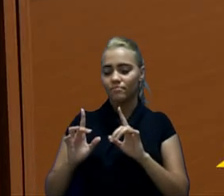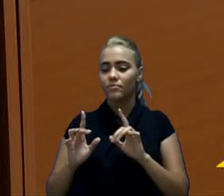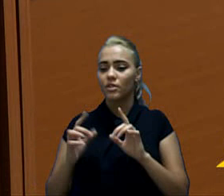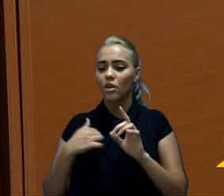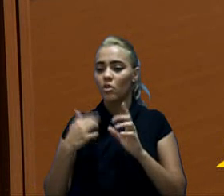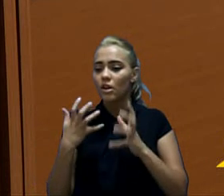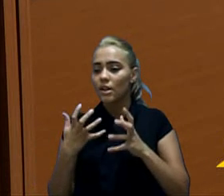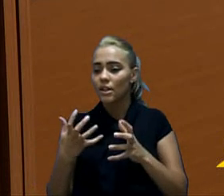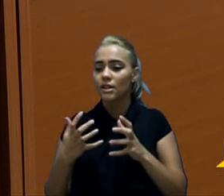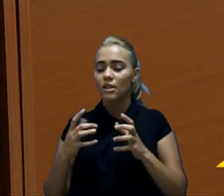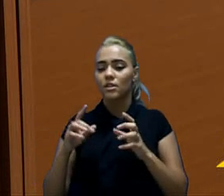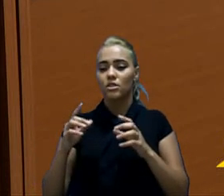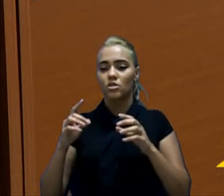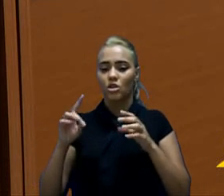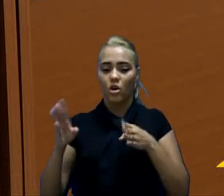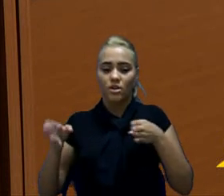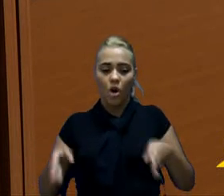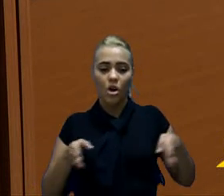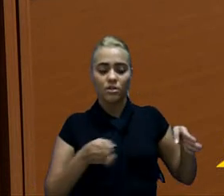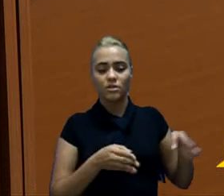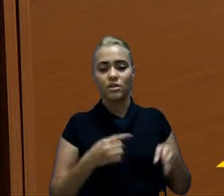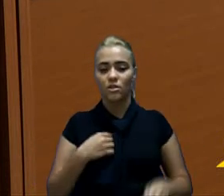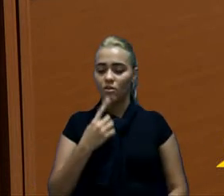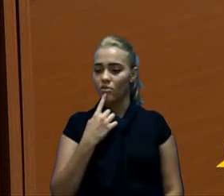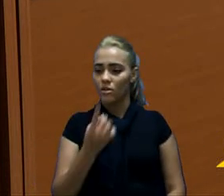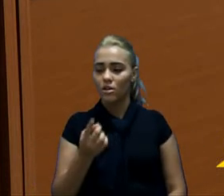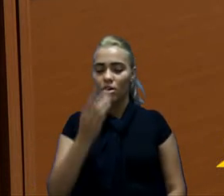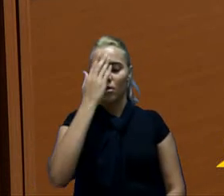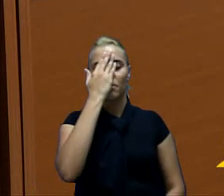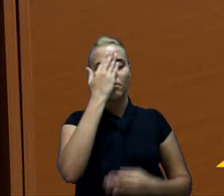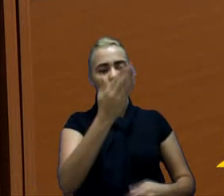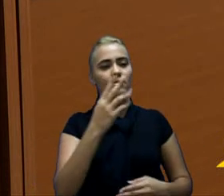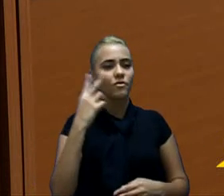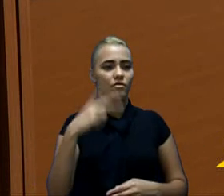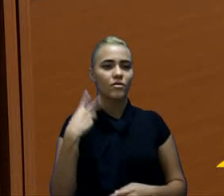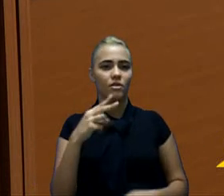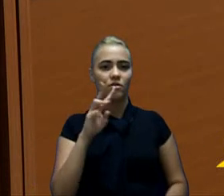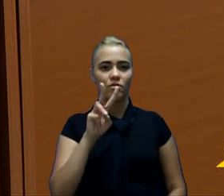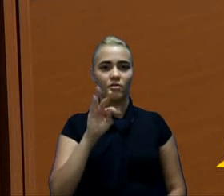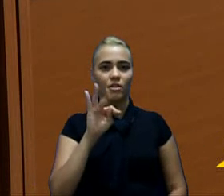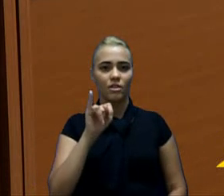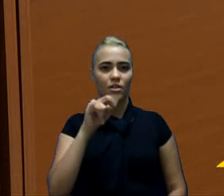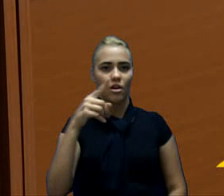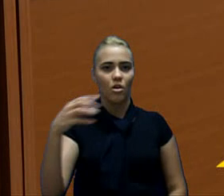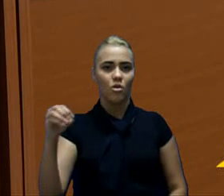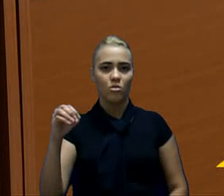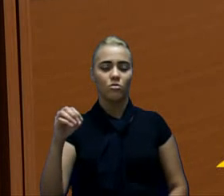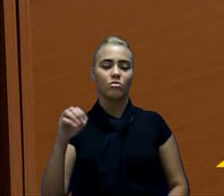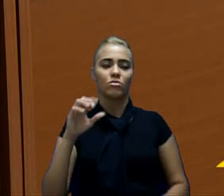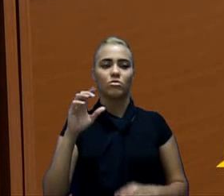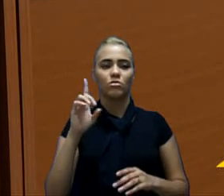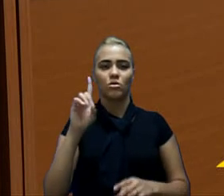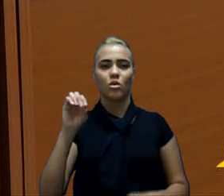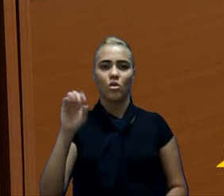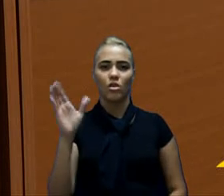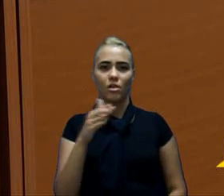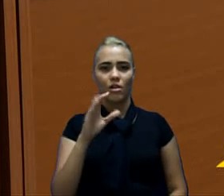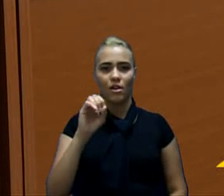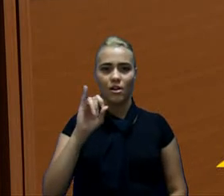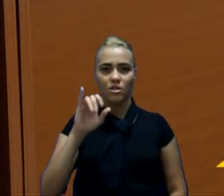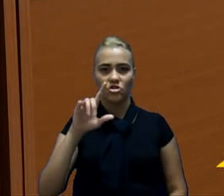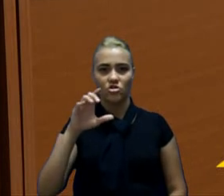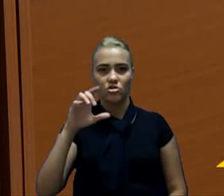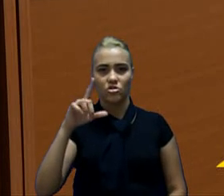só queria, por uma questão de ordem, aqui registrar e agradecer a presença do vereador Vitão do Cachorrão, que esteve aqui presente, e dizer que agora,